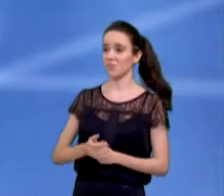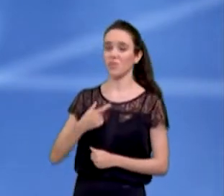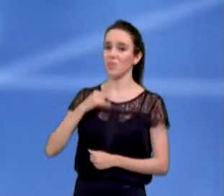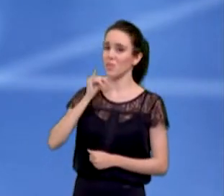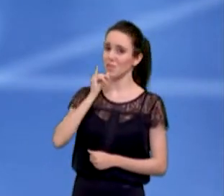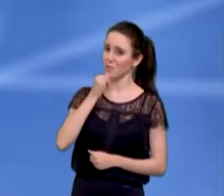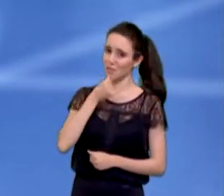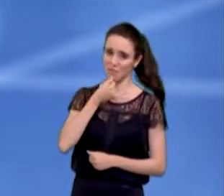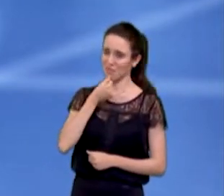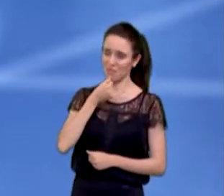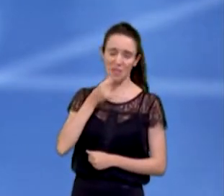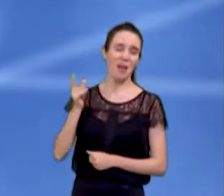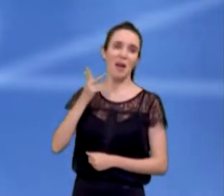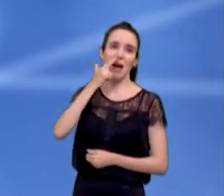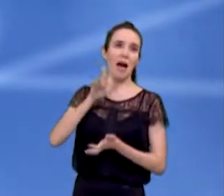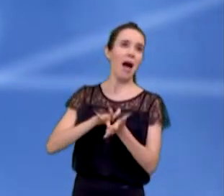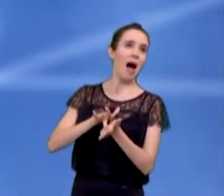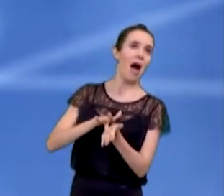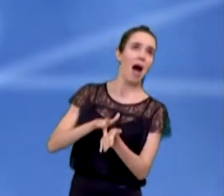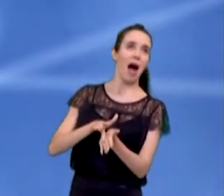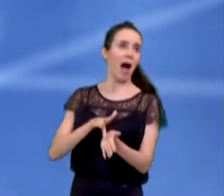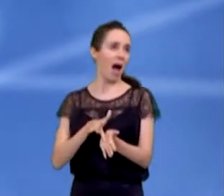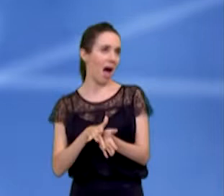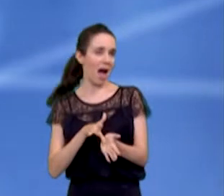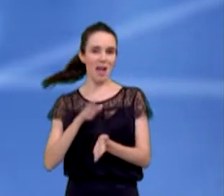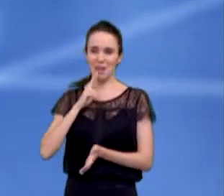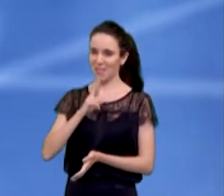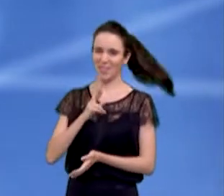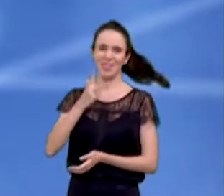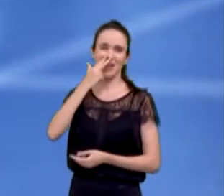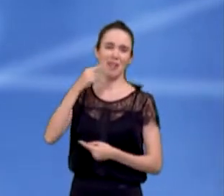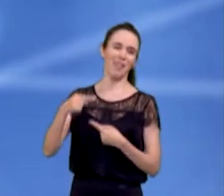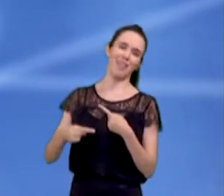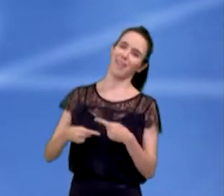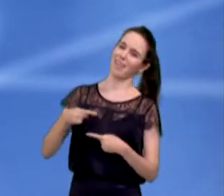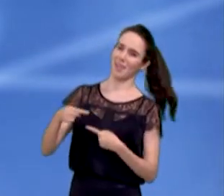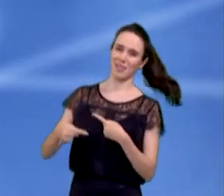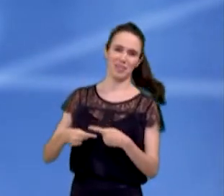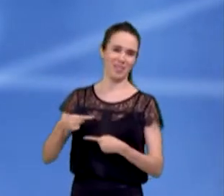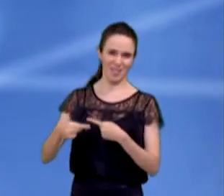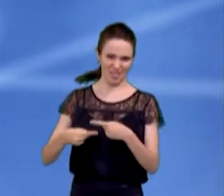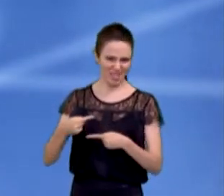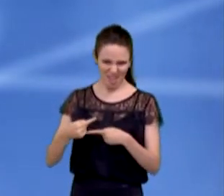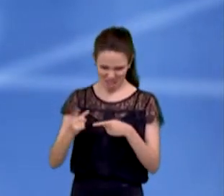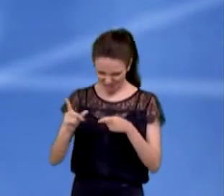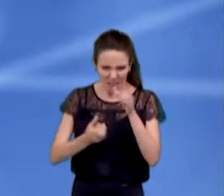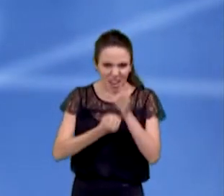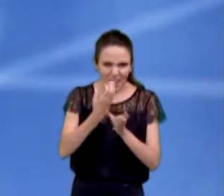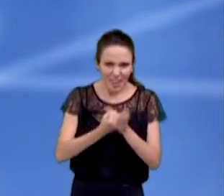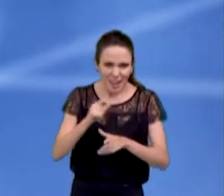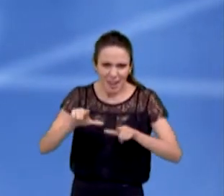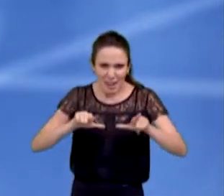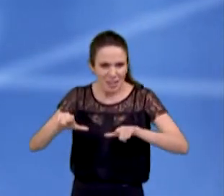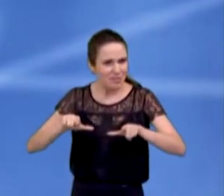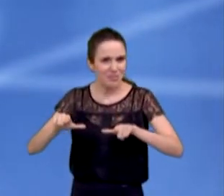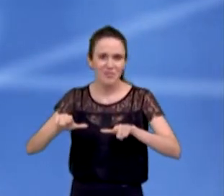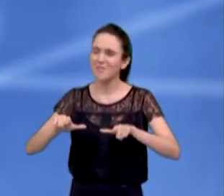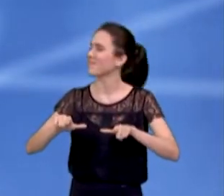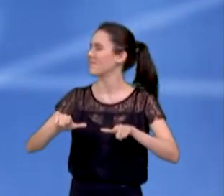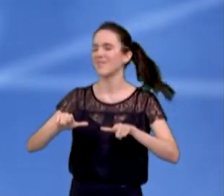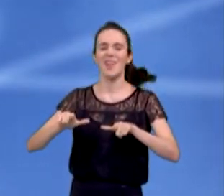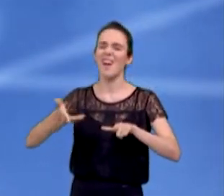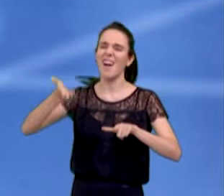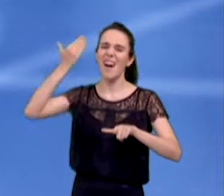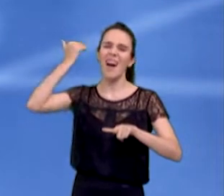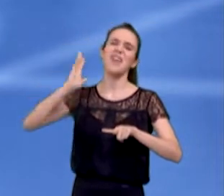enrolou e não respondeu. Ou respondeu daquele jeito que ele sempre faz. Na verdade, não gerou emprego nenhum, porque esses empregos já estavam aí.